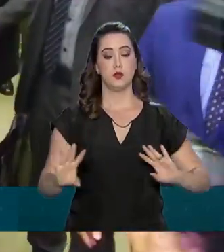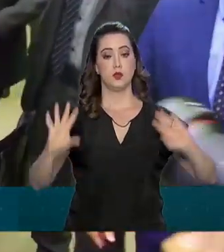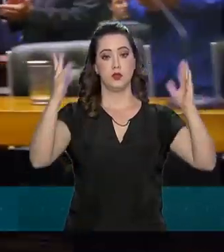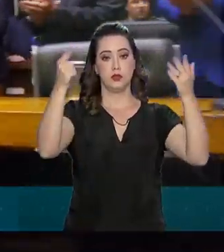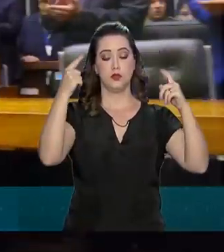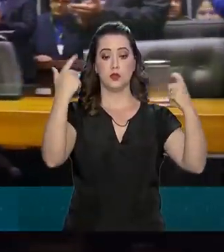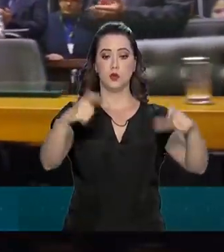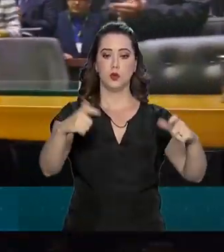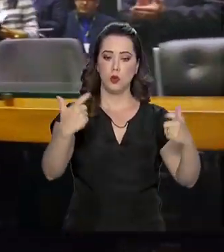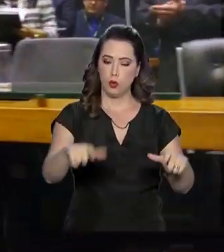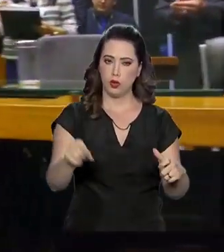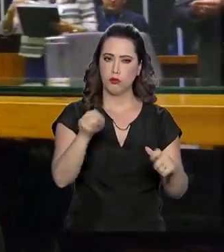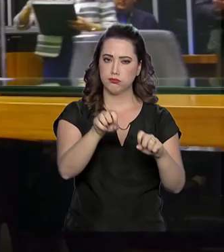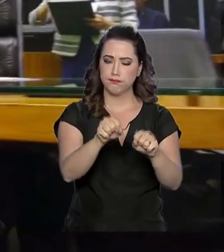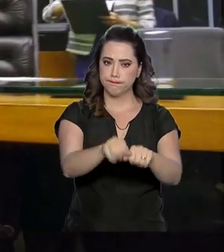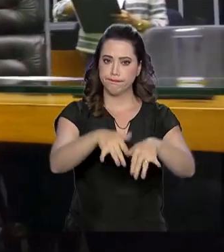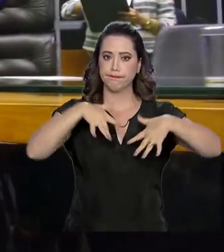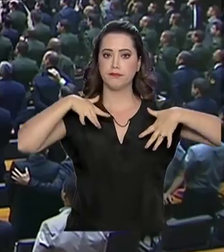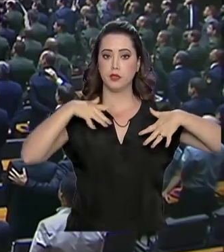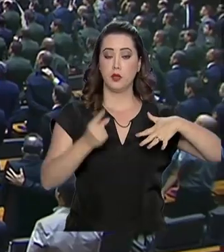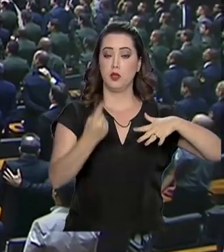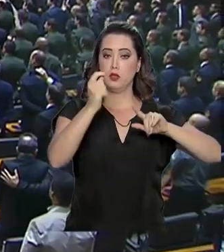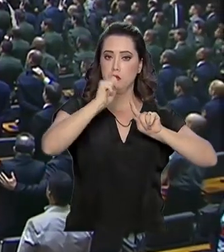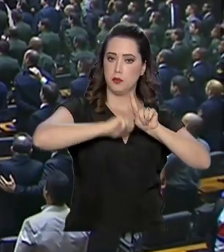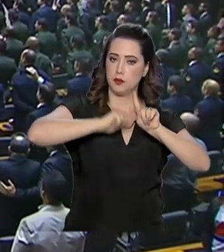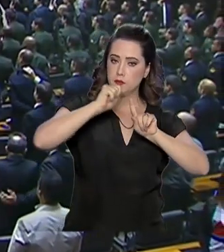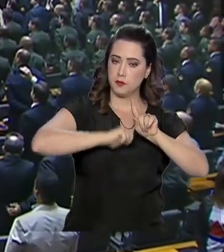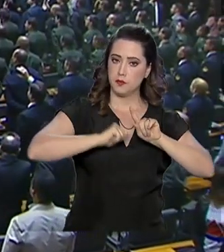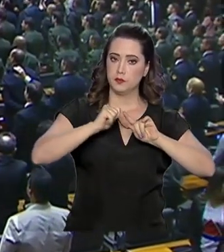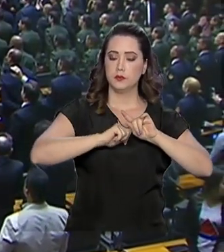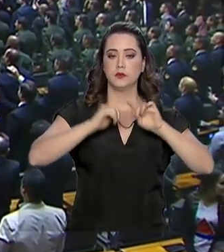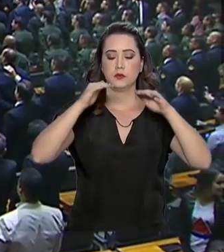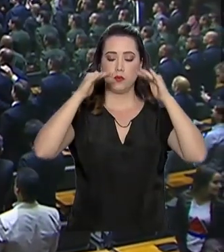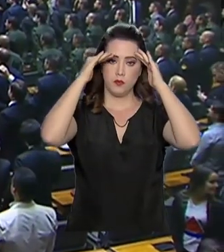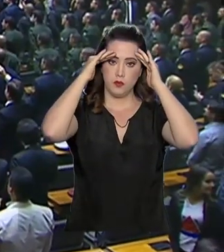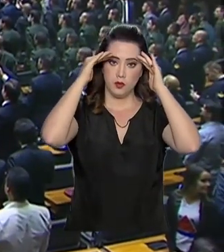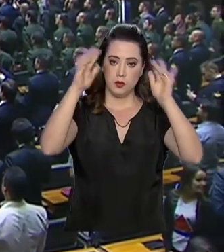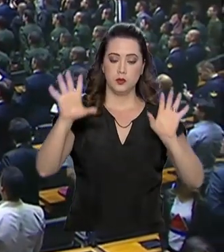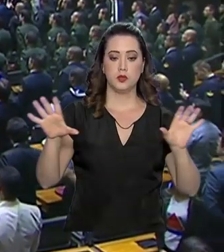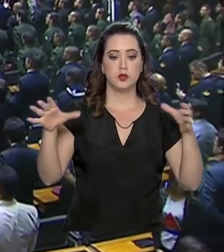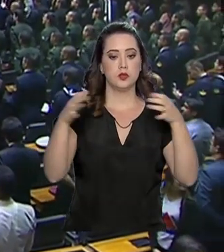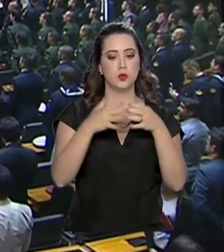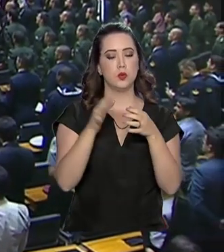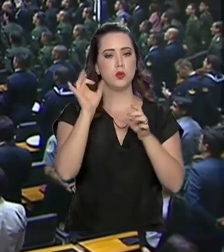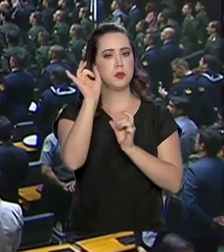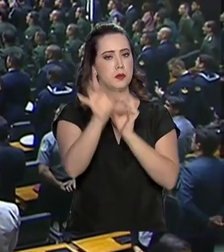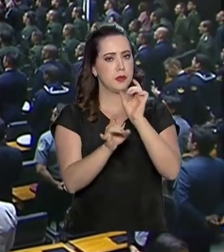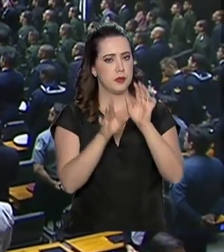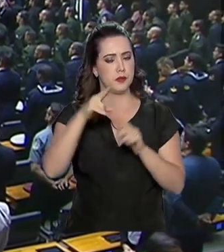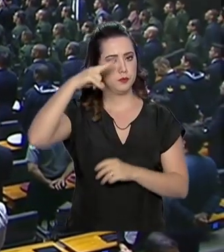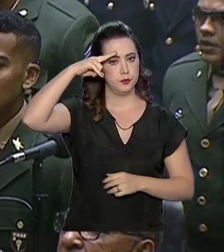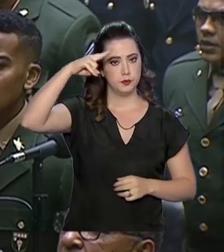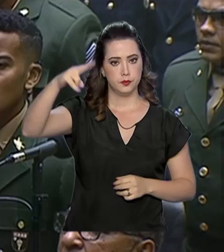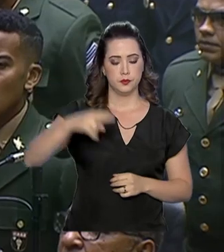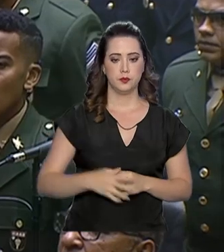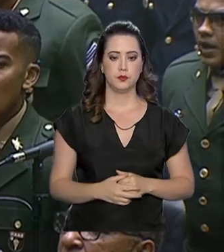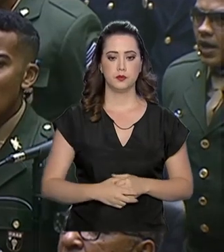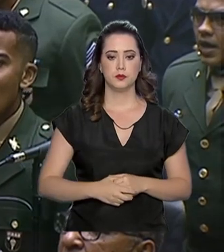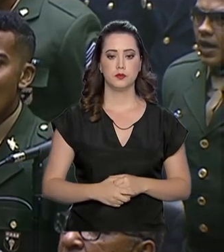evento no Plenário da Câmara em um mês. Foi uma homenagem ao Comando de Operações Especiais do Exército.